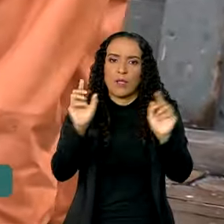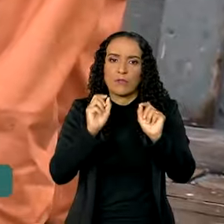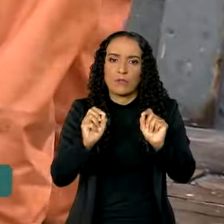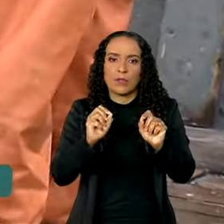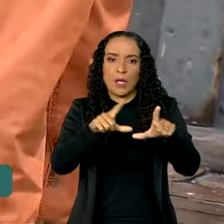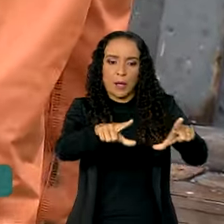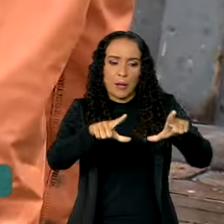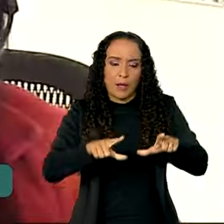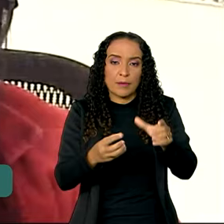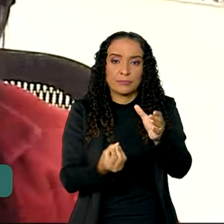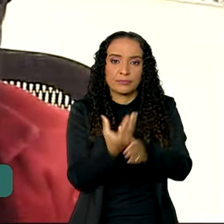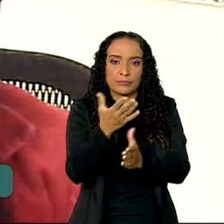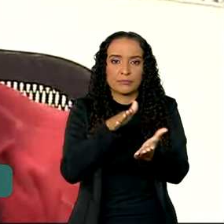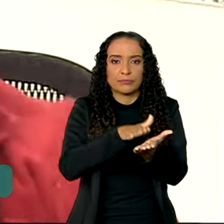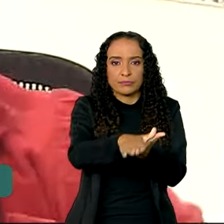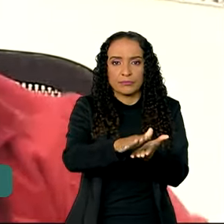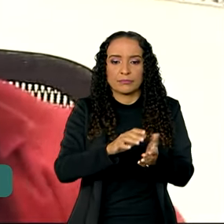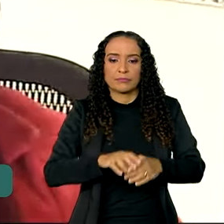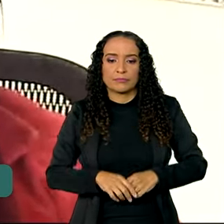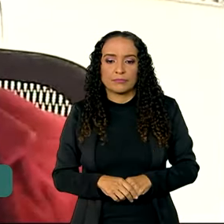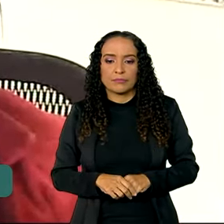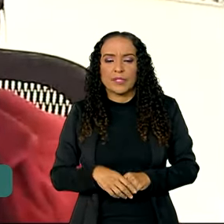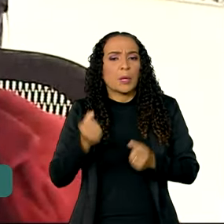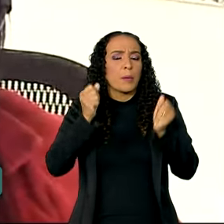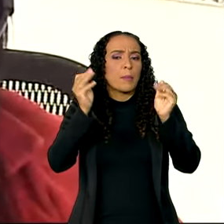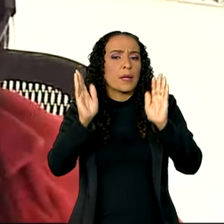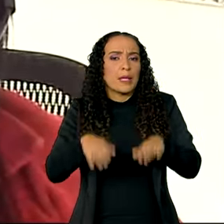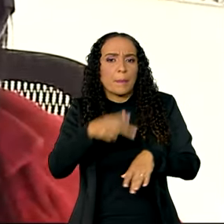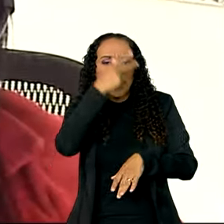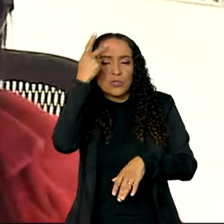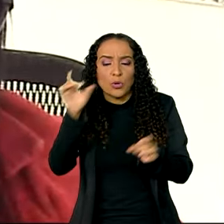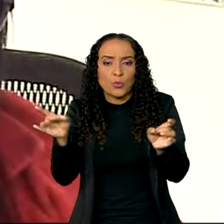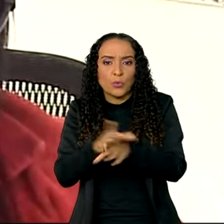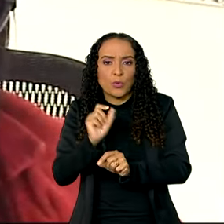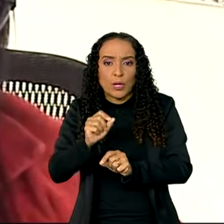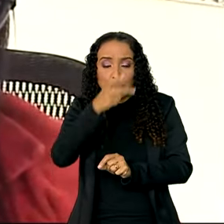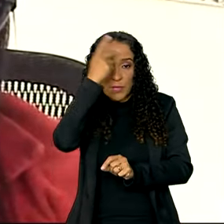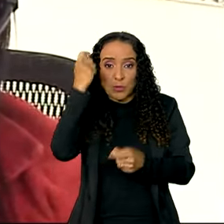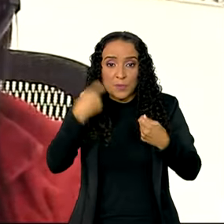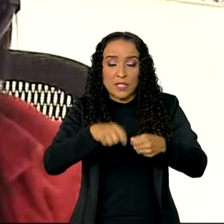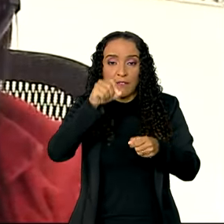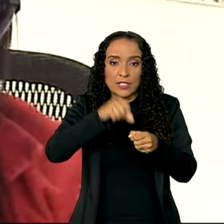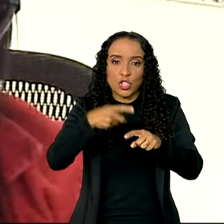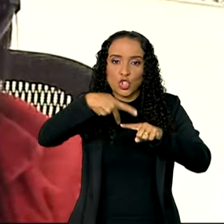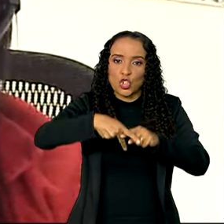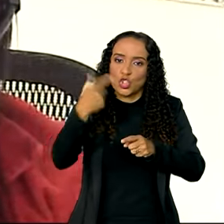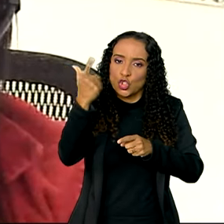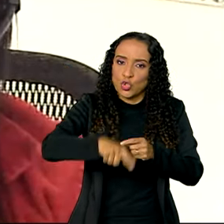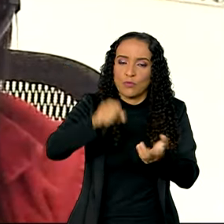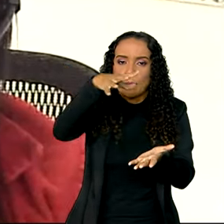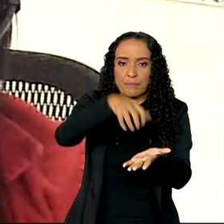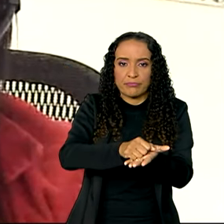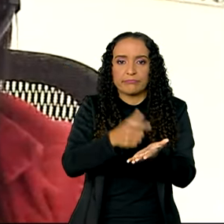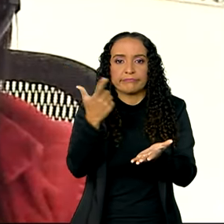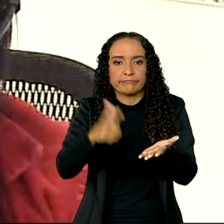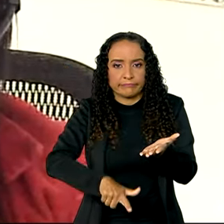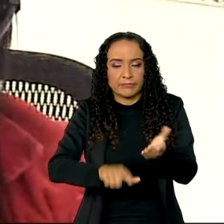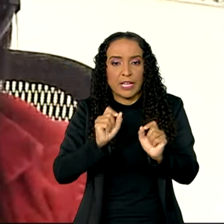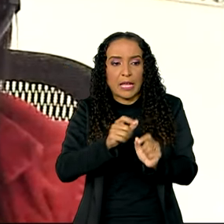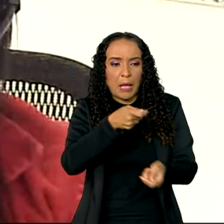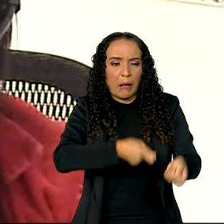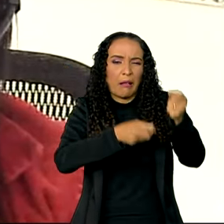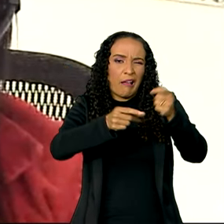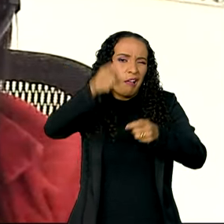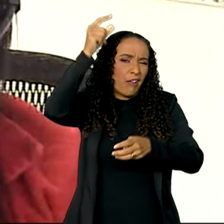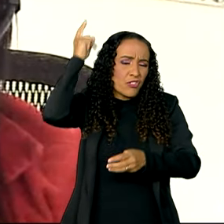a emissão da licença. Para quem que vai se encerrar? Para os pescadores que precisam fazer o recadastramento, que são pescadores